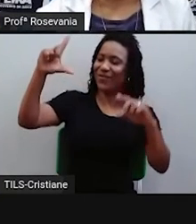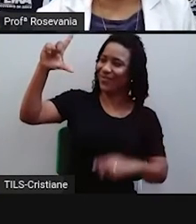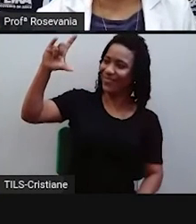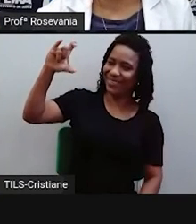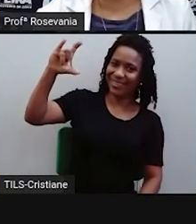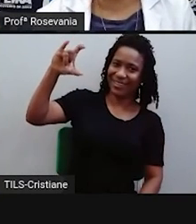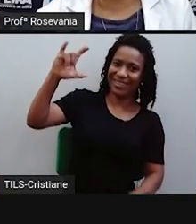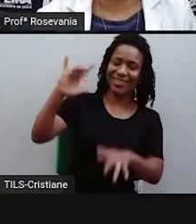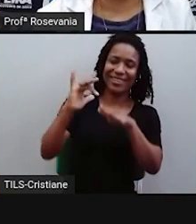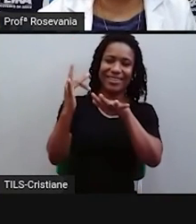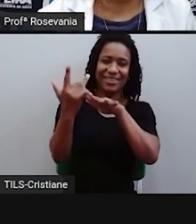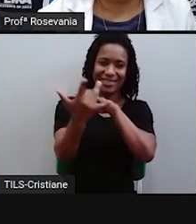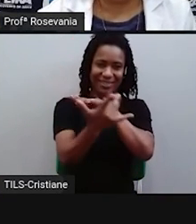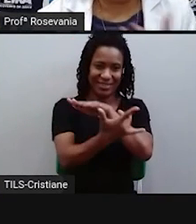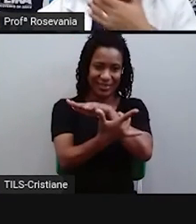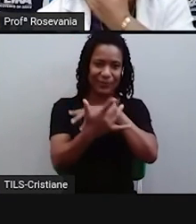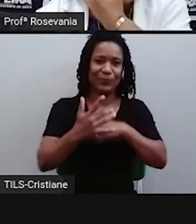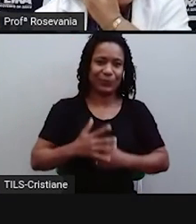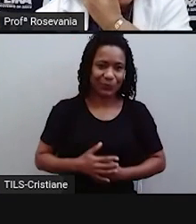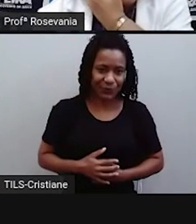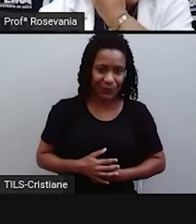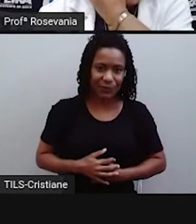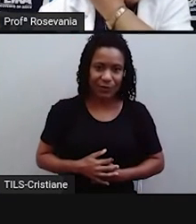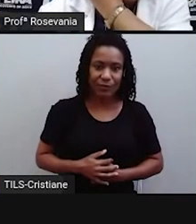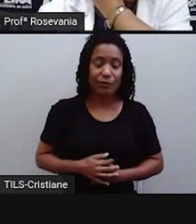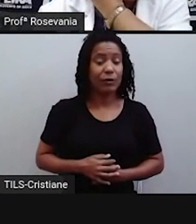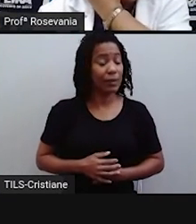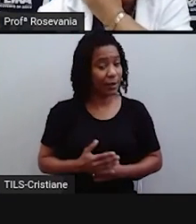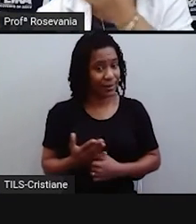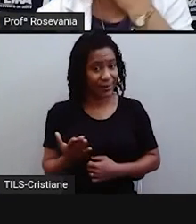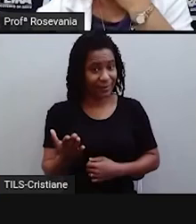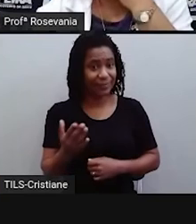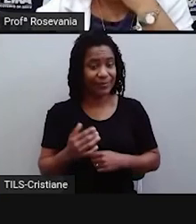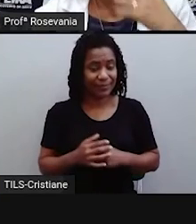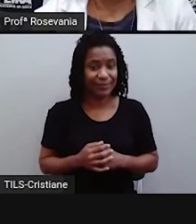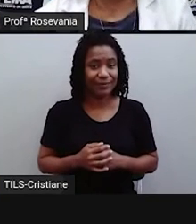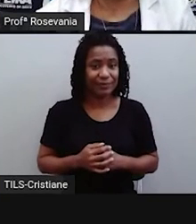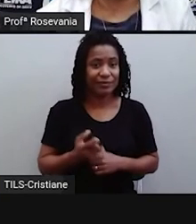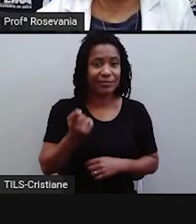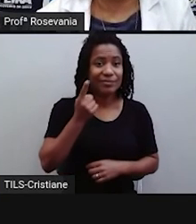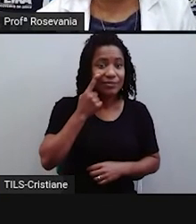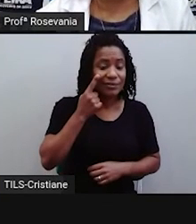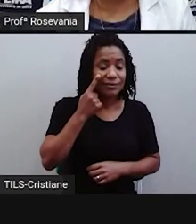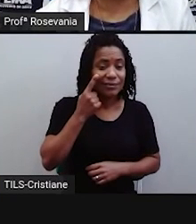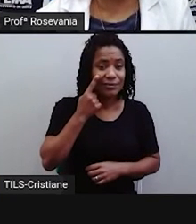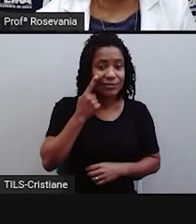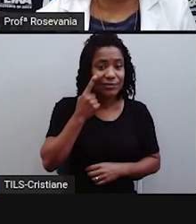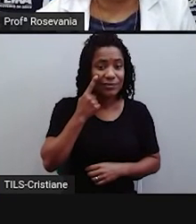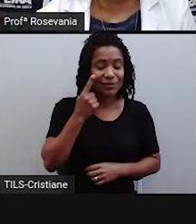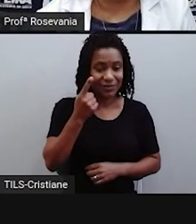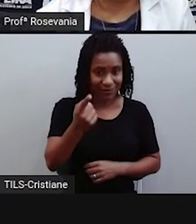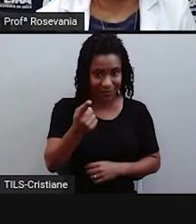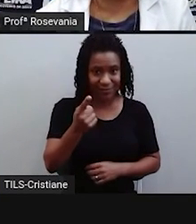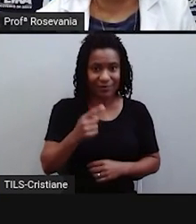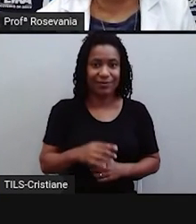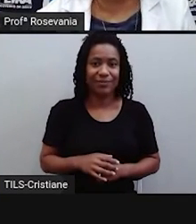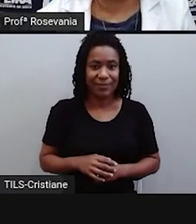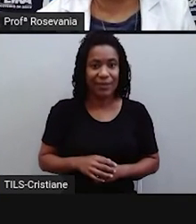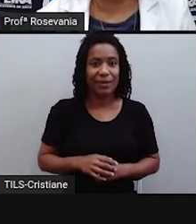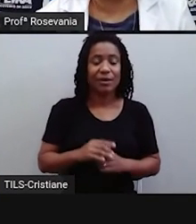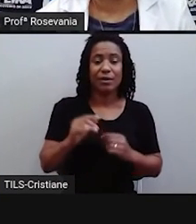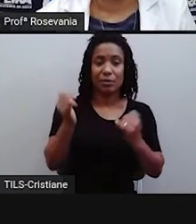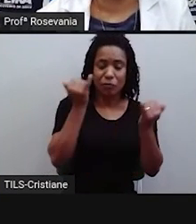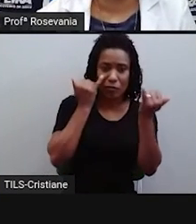Bom, dentro desse princípio aí que a gente, né, vai observando, a gente agora juntando essas